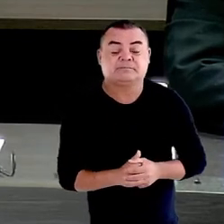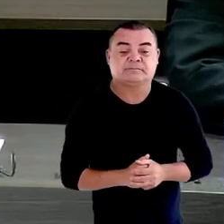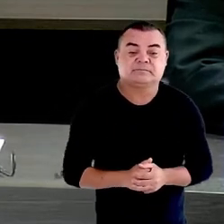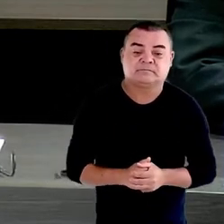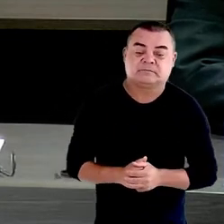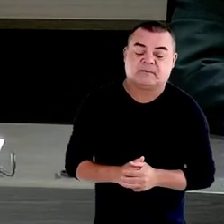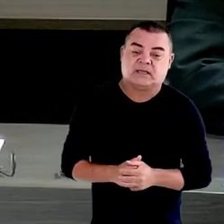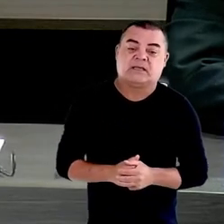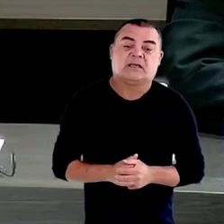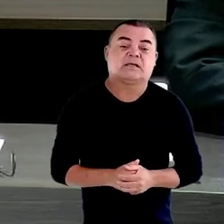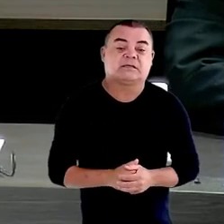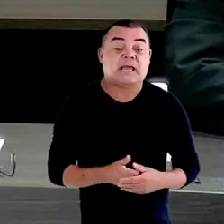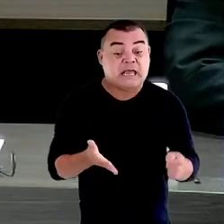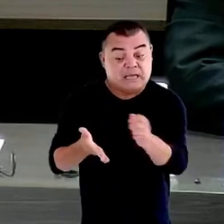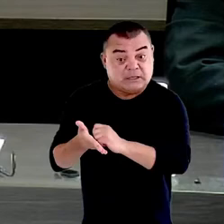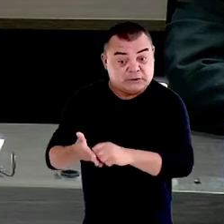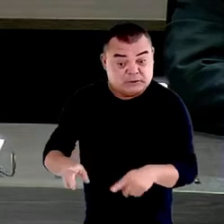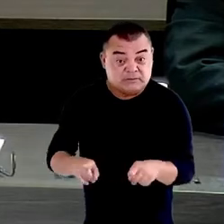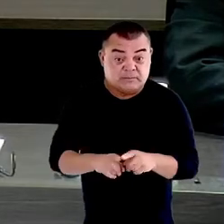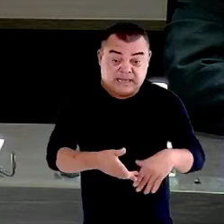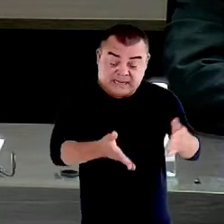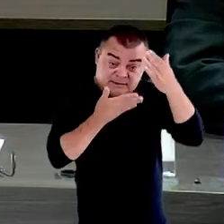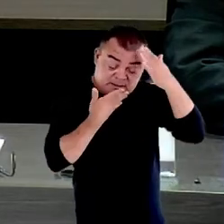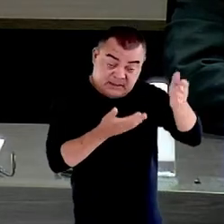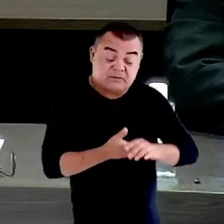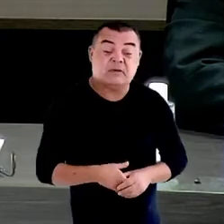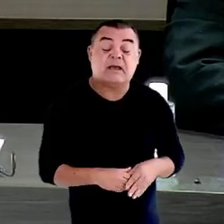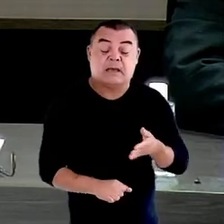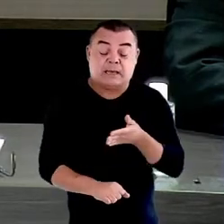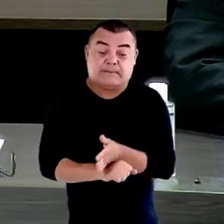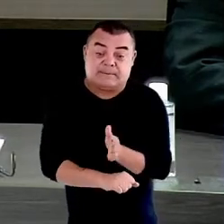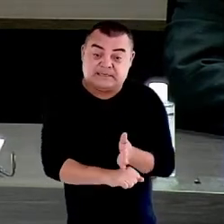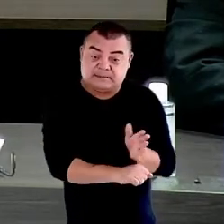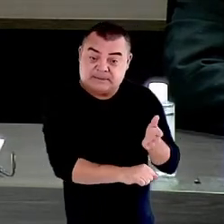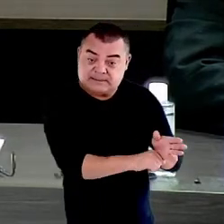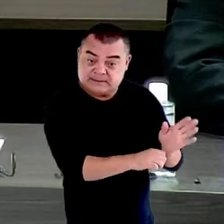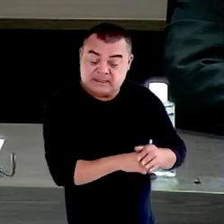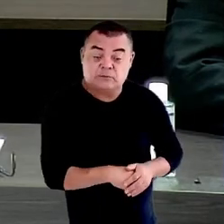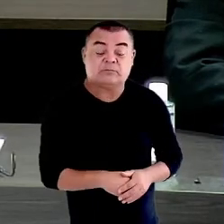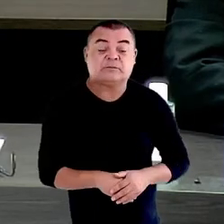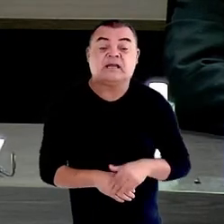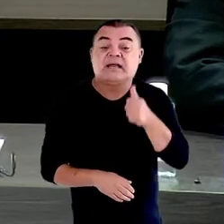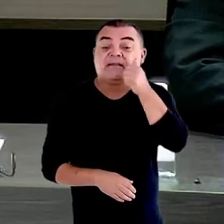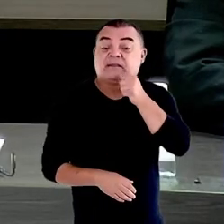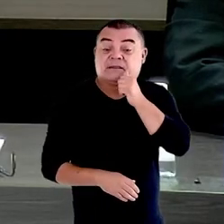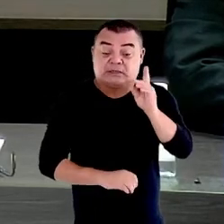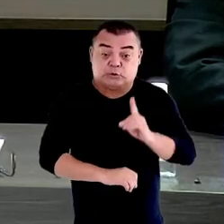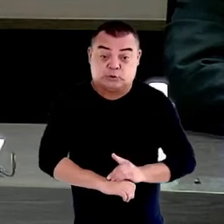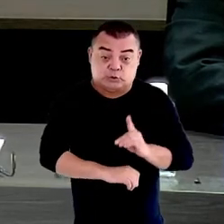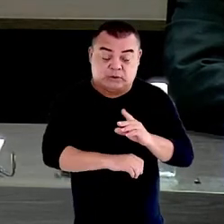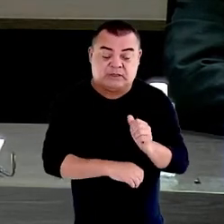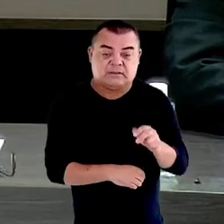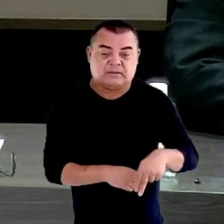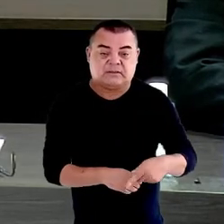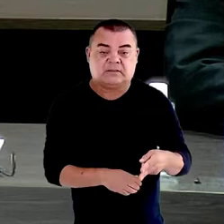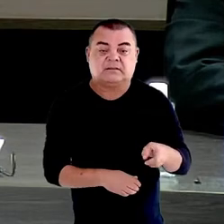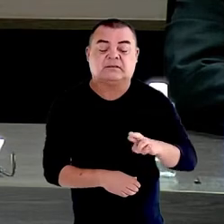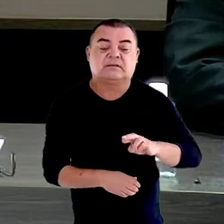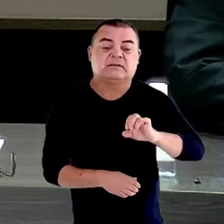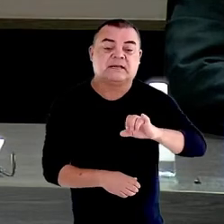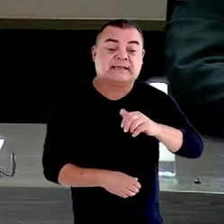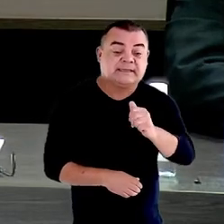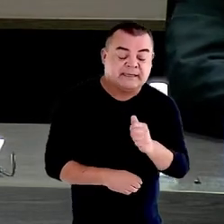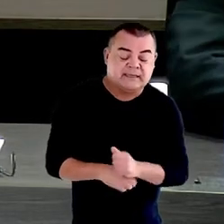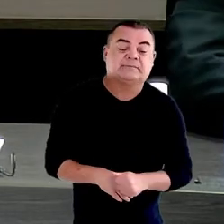Registro e agradeço a participação das doutoras Andréia Teixeira de